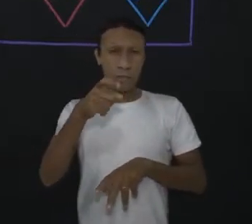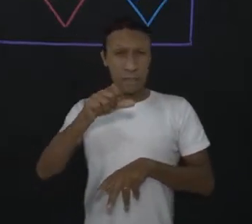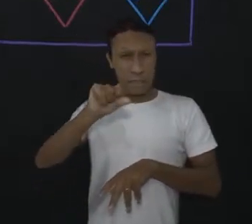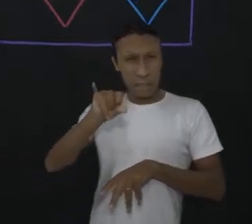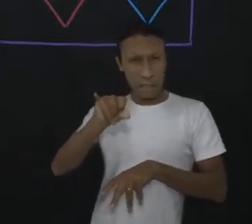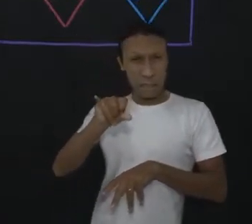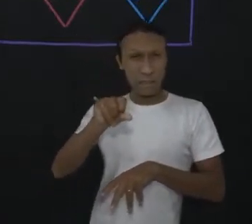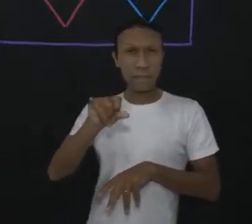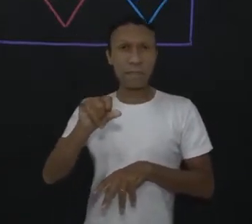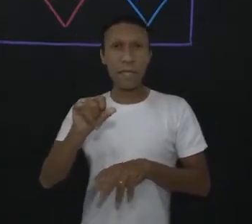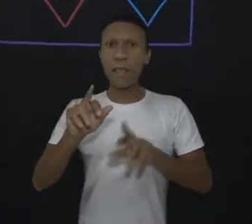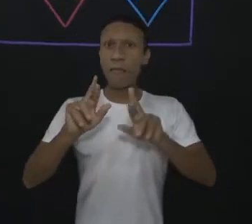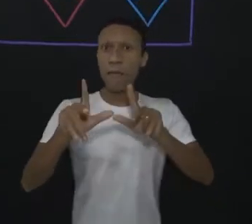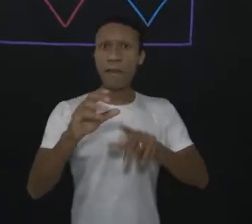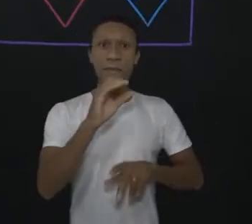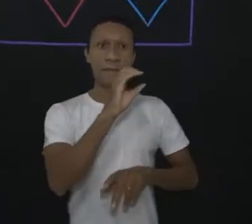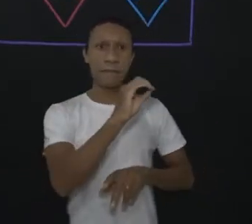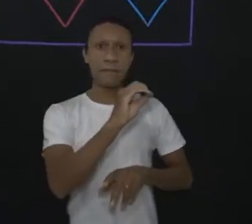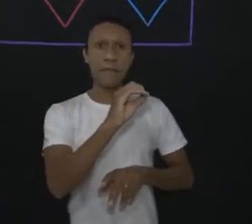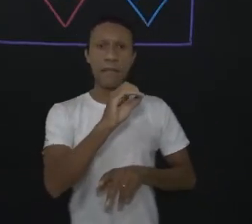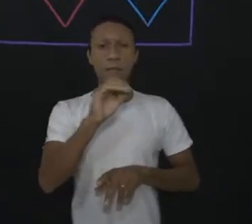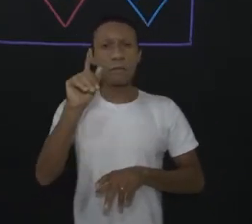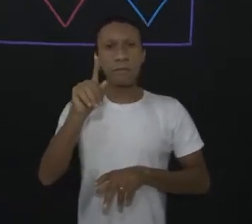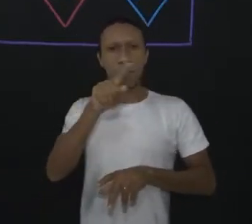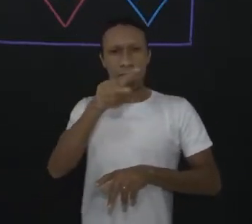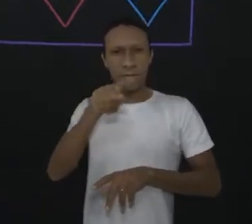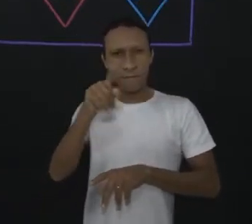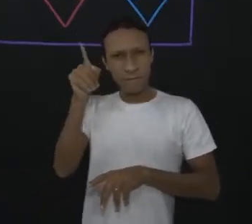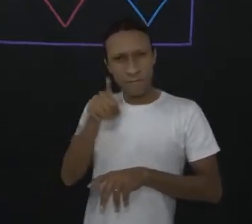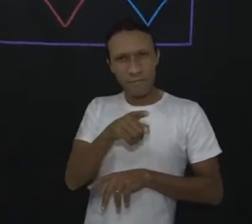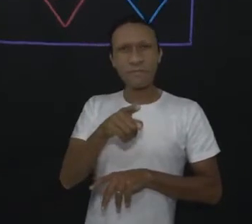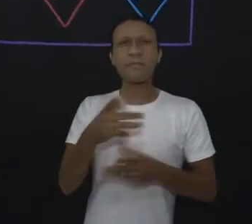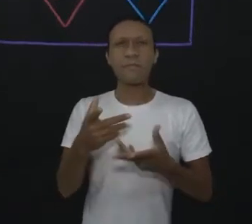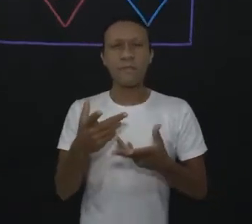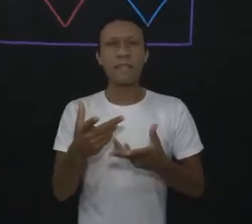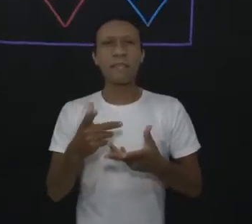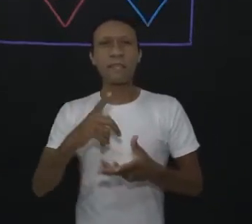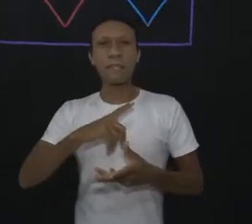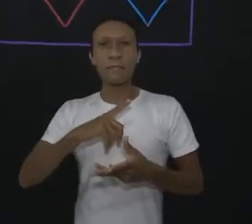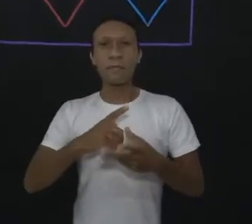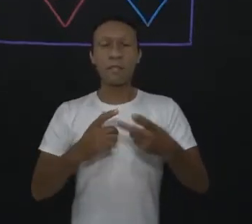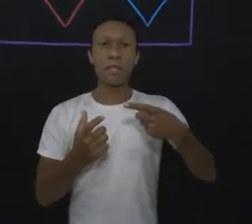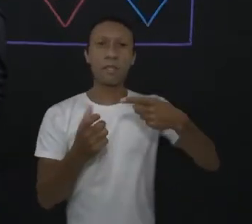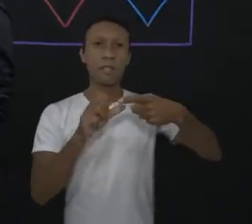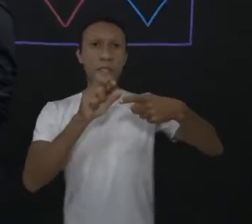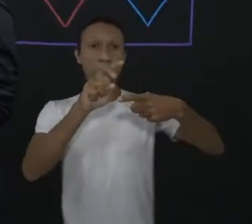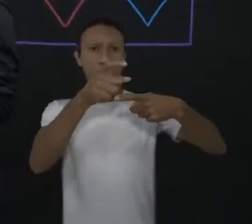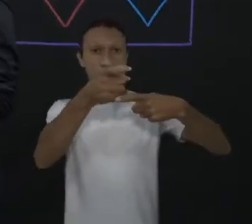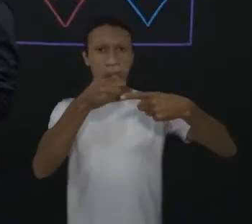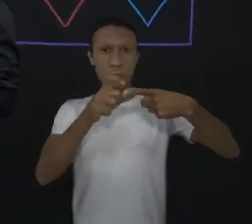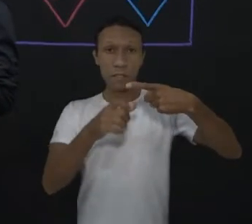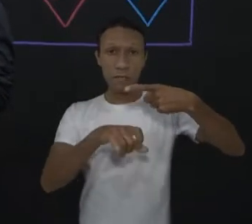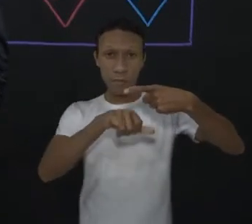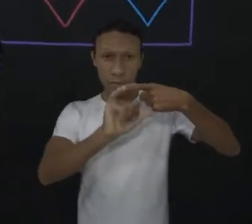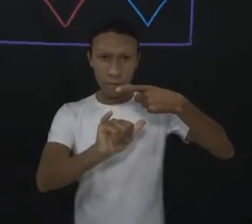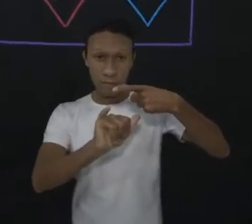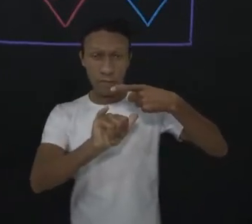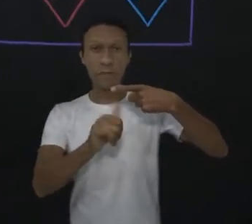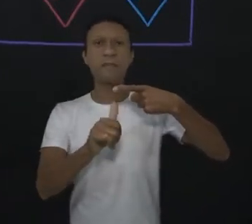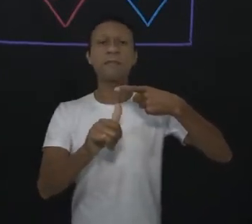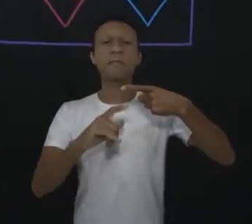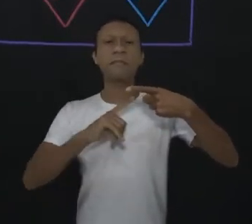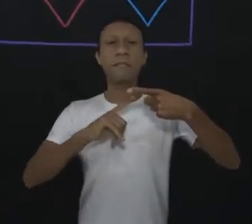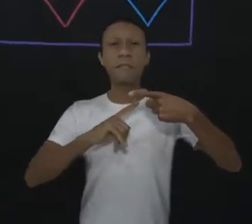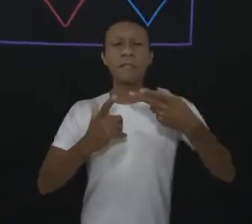x diferente de zero e y diferente de zero, o quociente x sobre y entre dois quaisquer valores